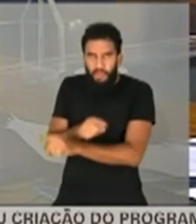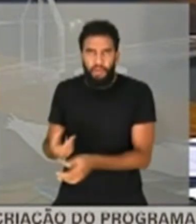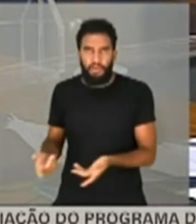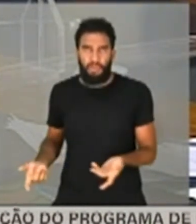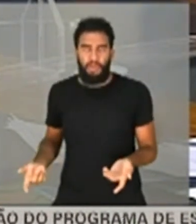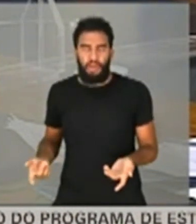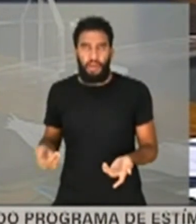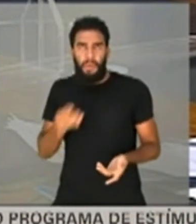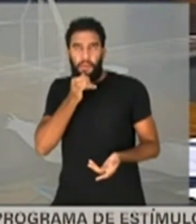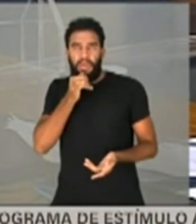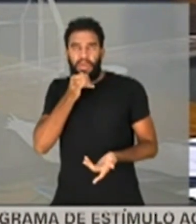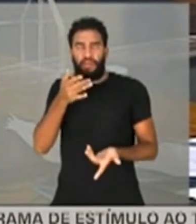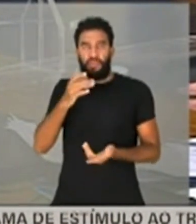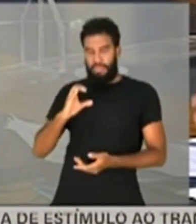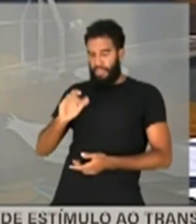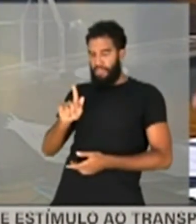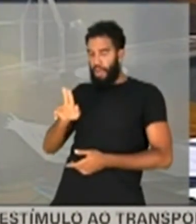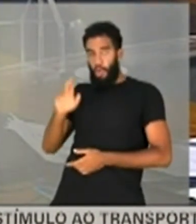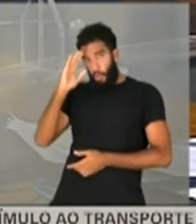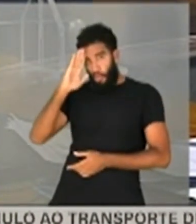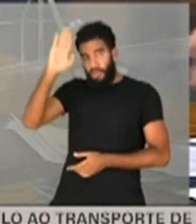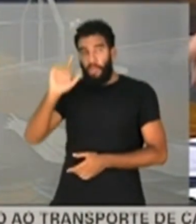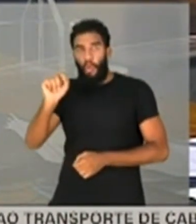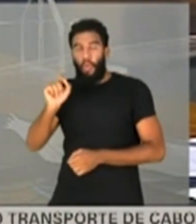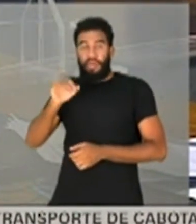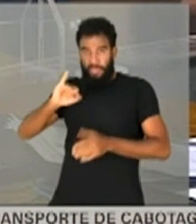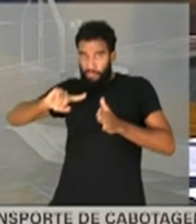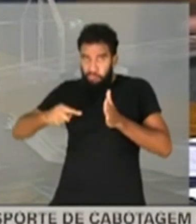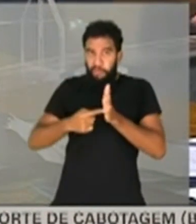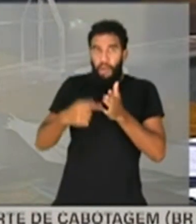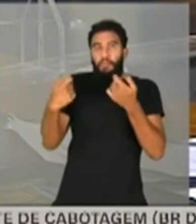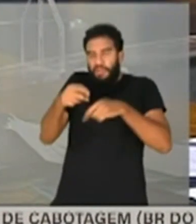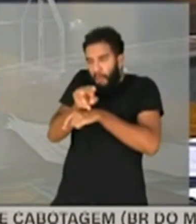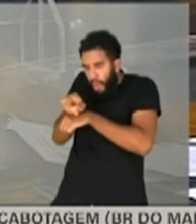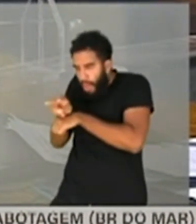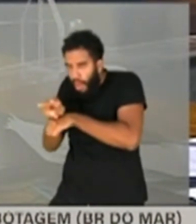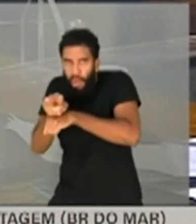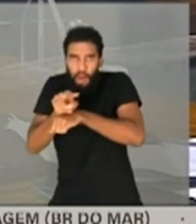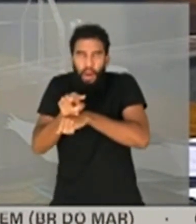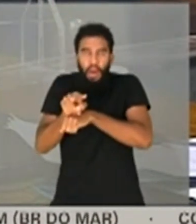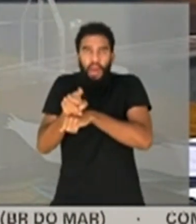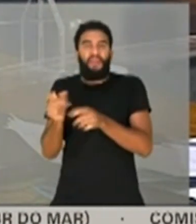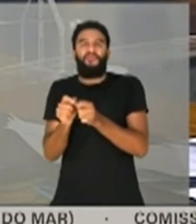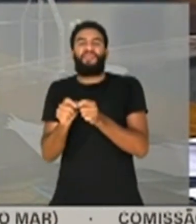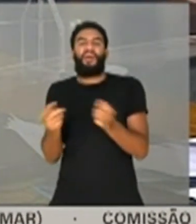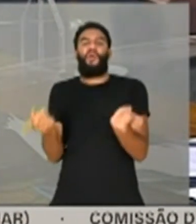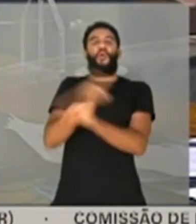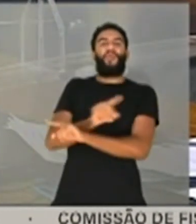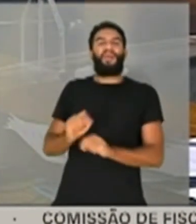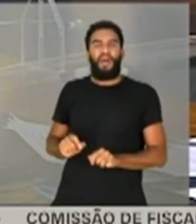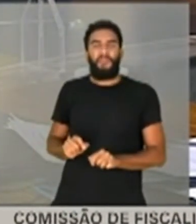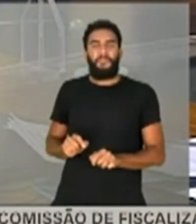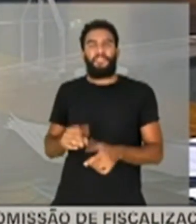de estar na cabeça da CGU uma suspeita que foi denunciada, estava sendo denunciada pela CGU, eles resolvem fazer o processo de